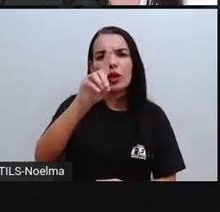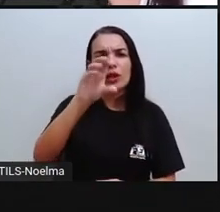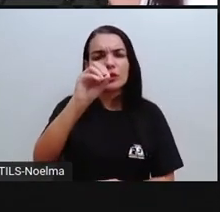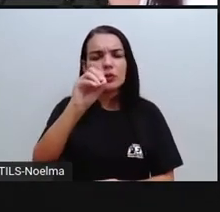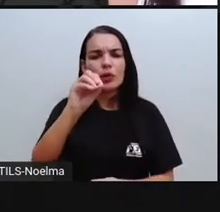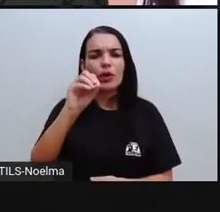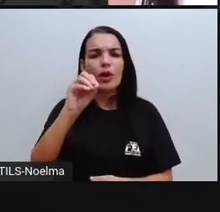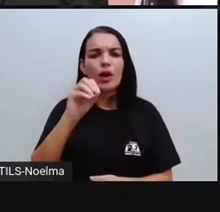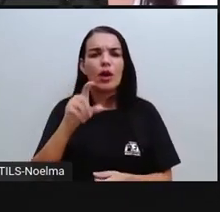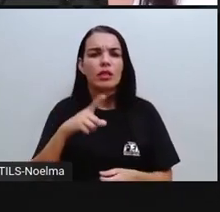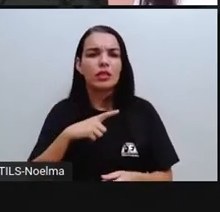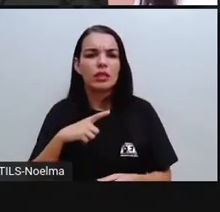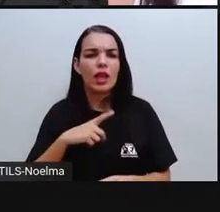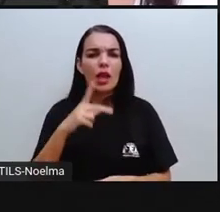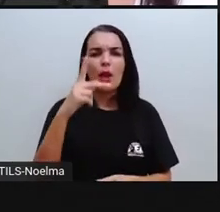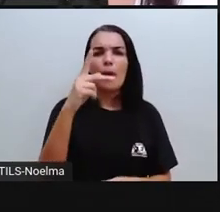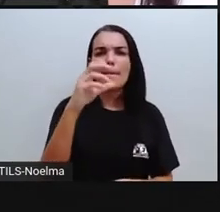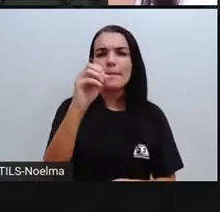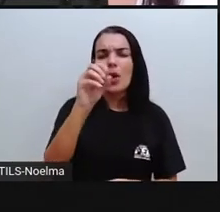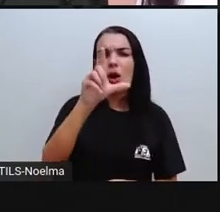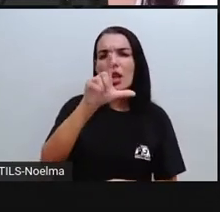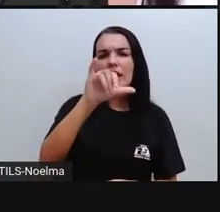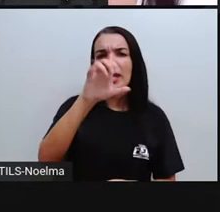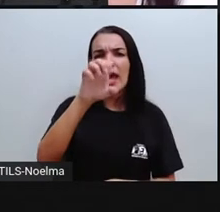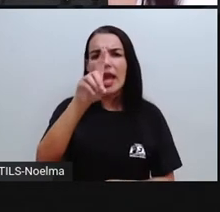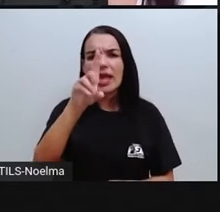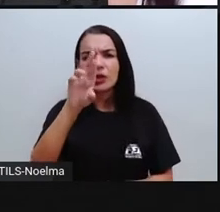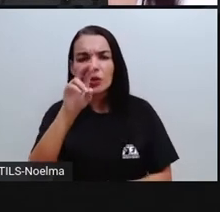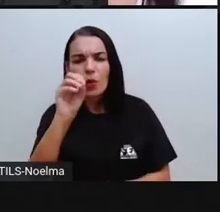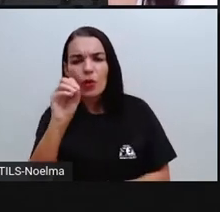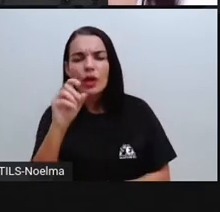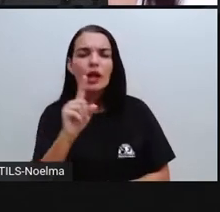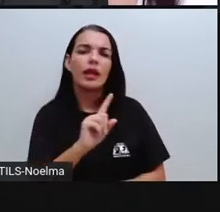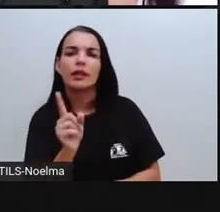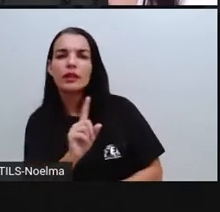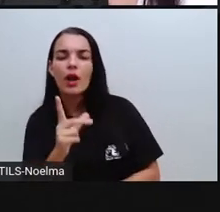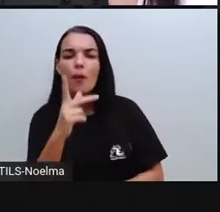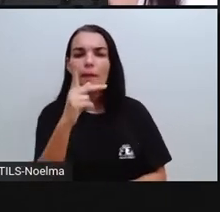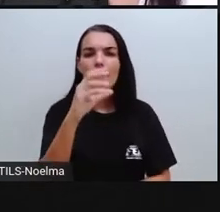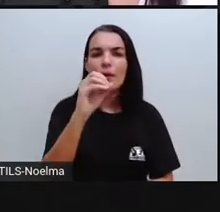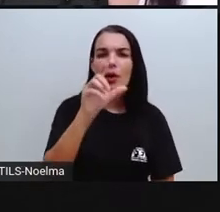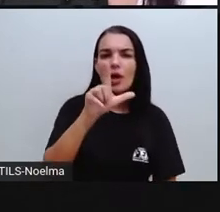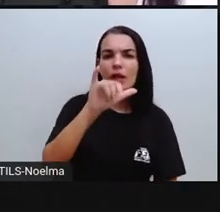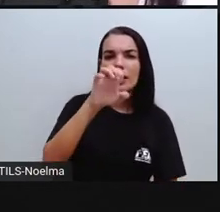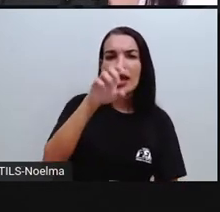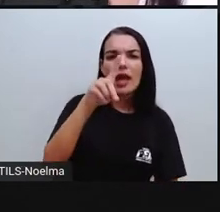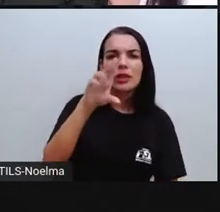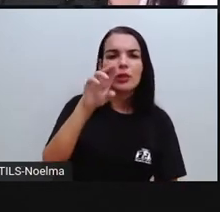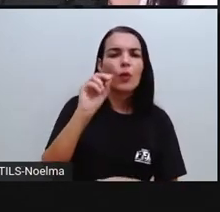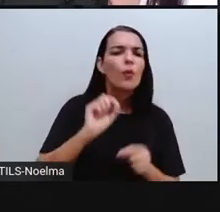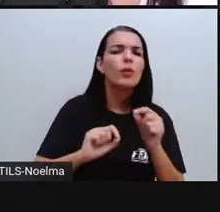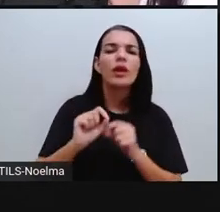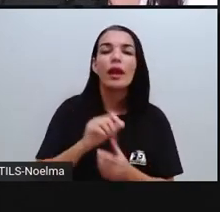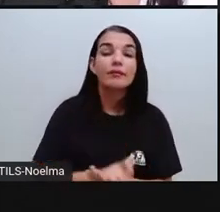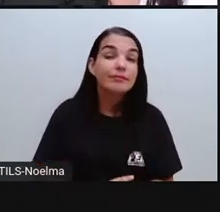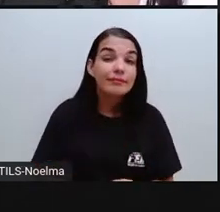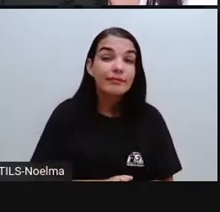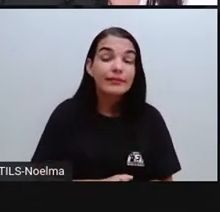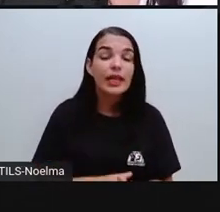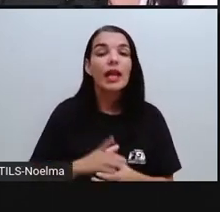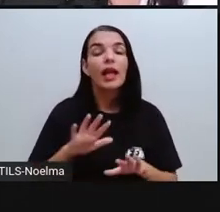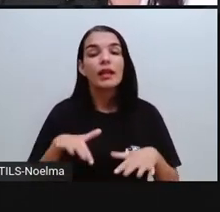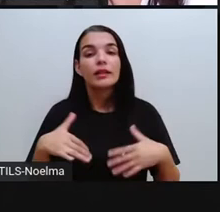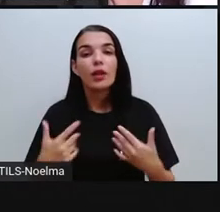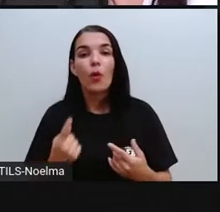poliedro e não poliedro, que seria o corpo redondo? Justamente, um dos critérios que a gente vai